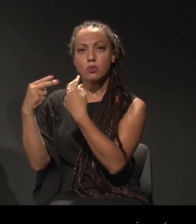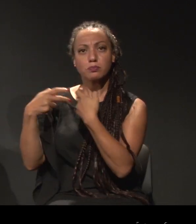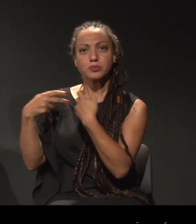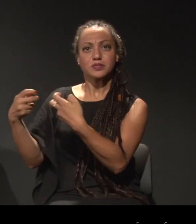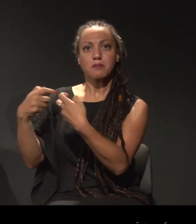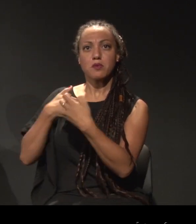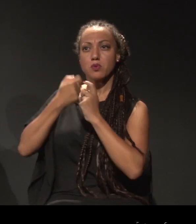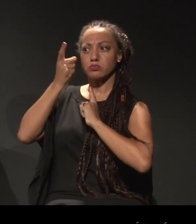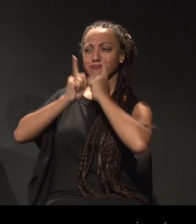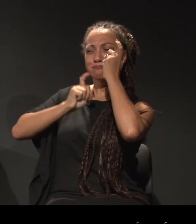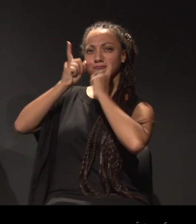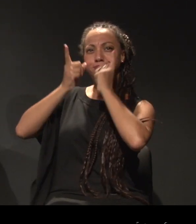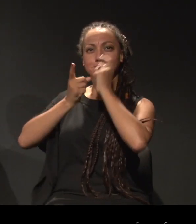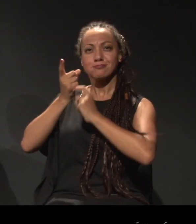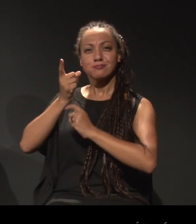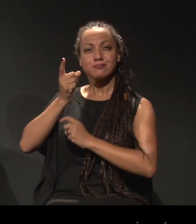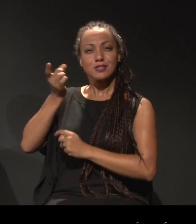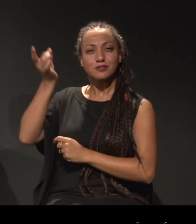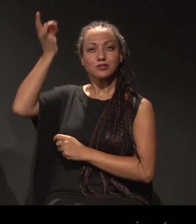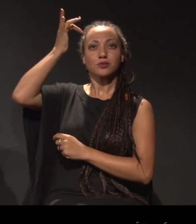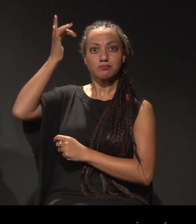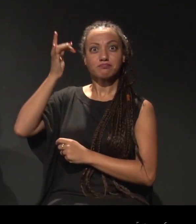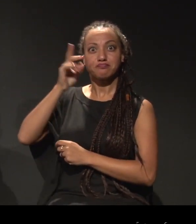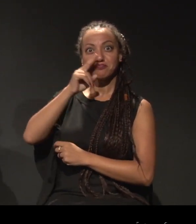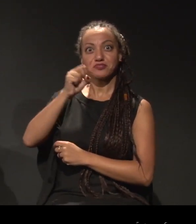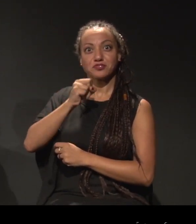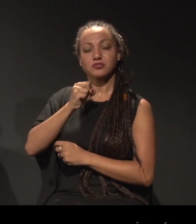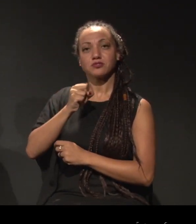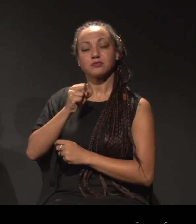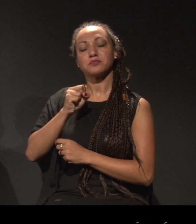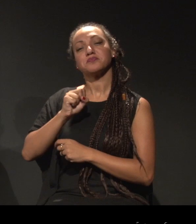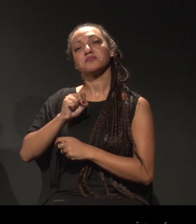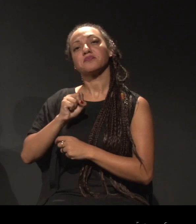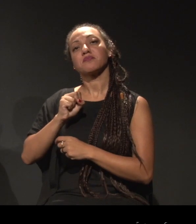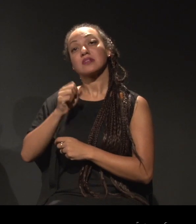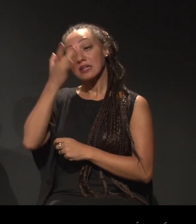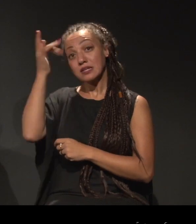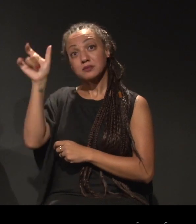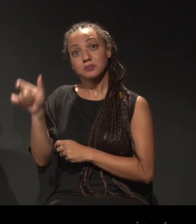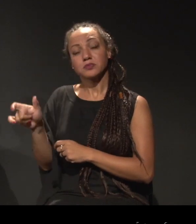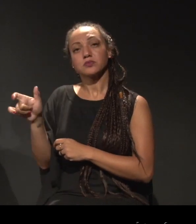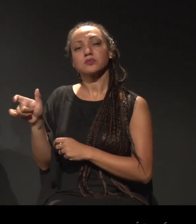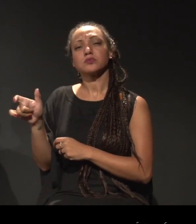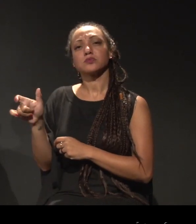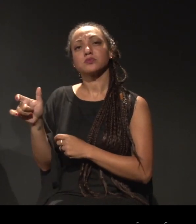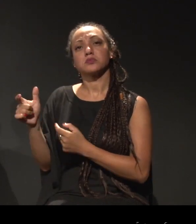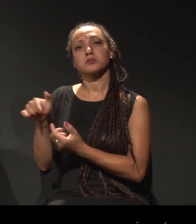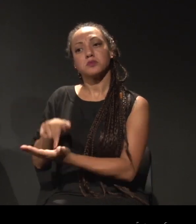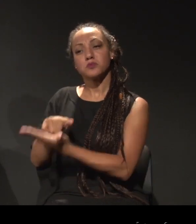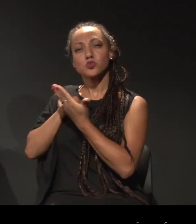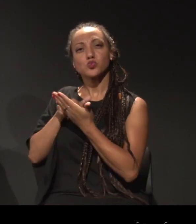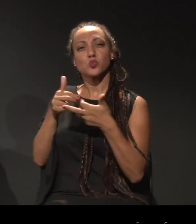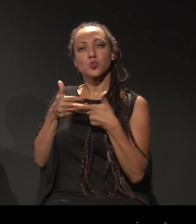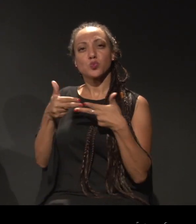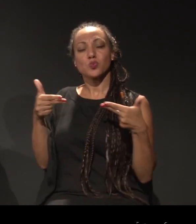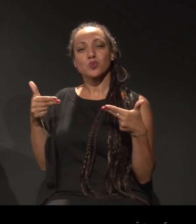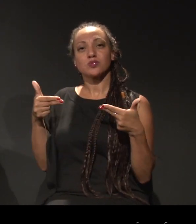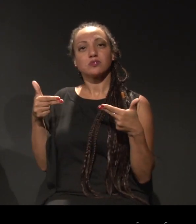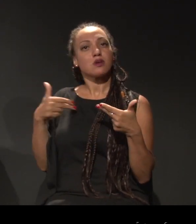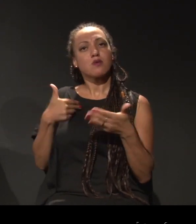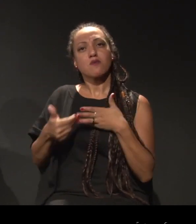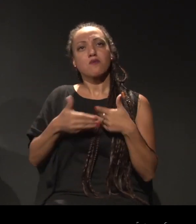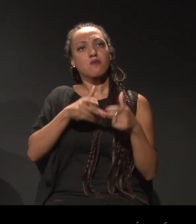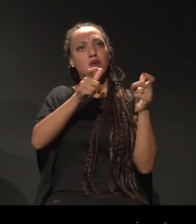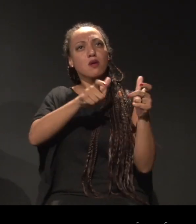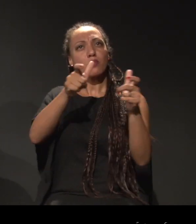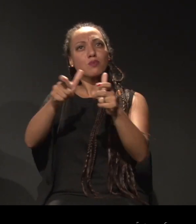minha expressão e me apresentaram algumas coisas e em todos os lugares que eu